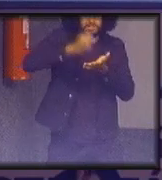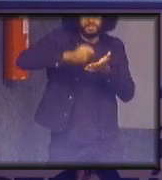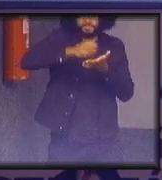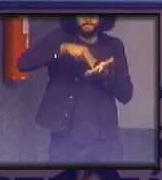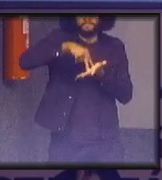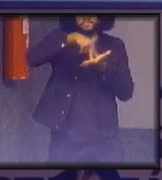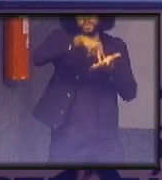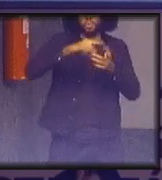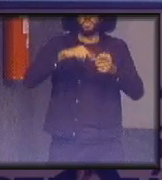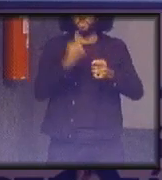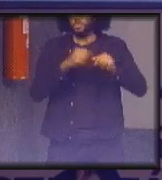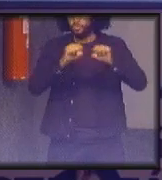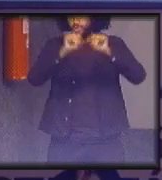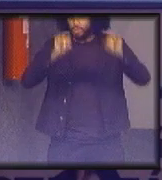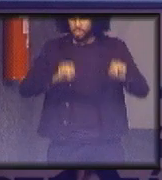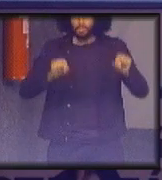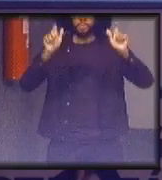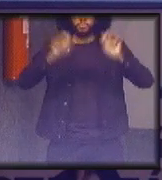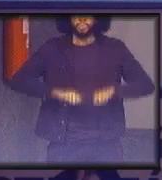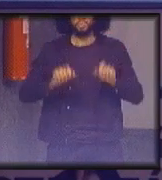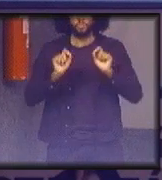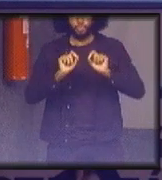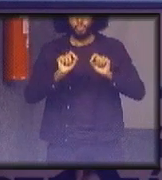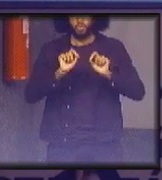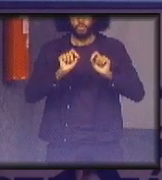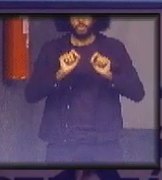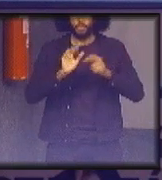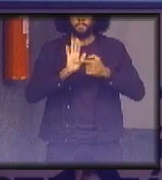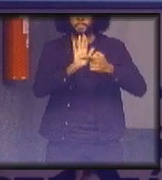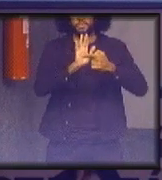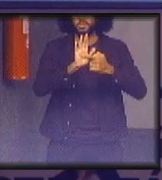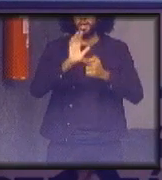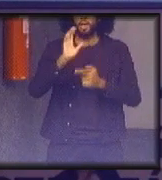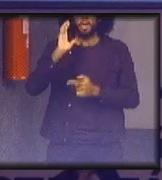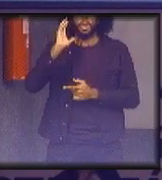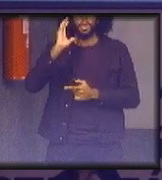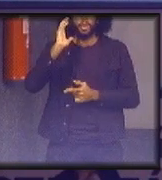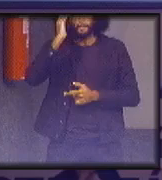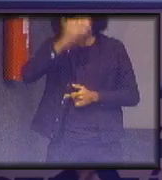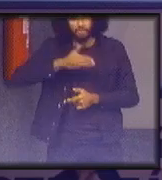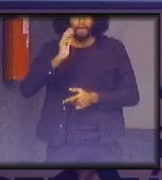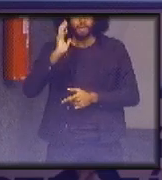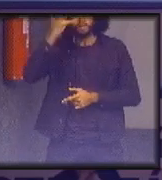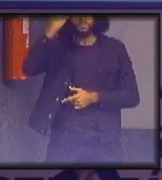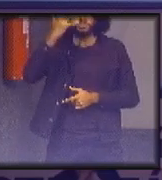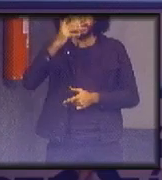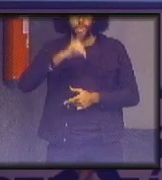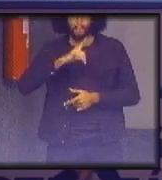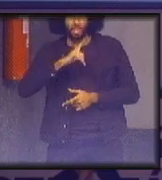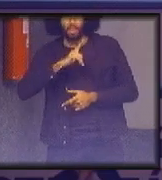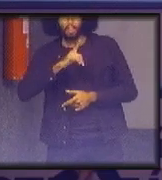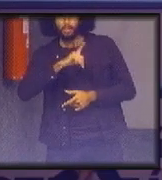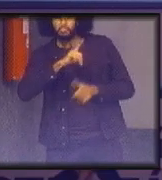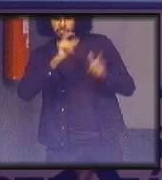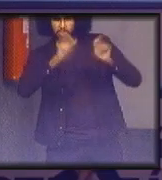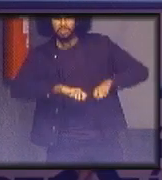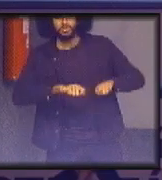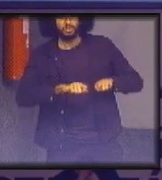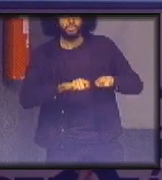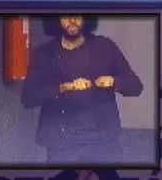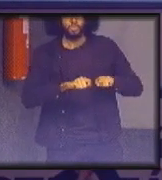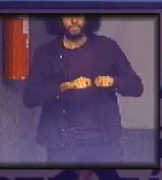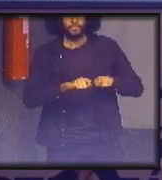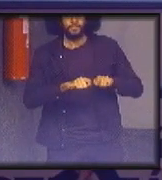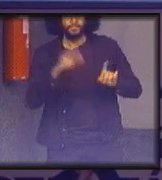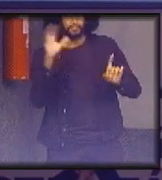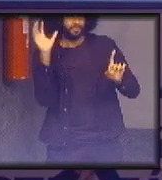sistemas serem capazes de prover soluções efetivas eficientes e eficazes sobre